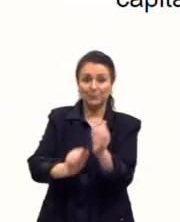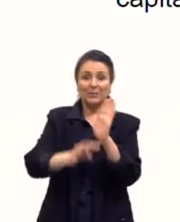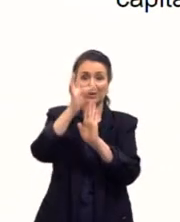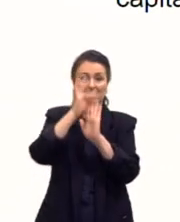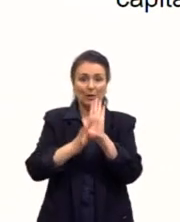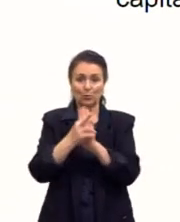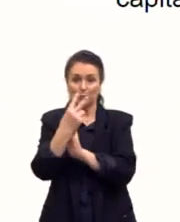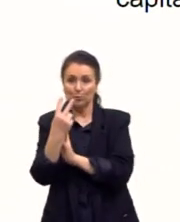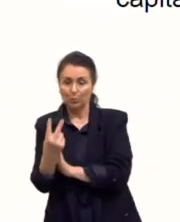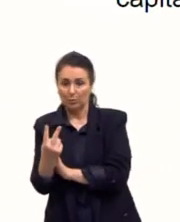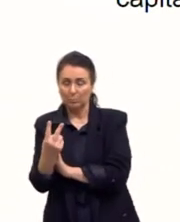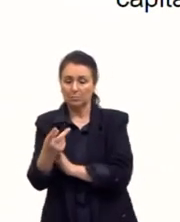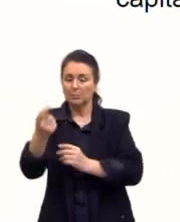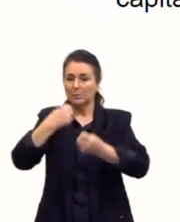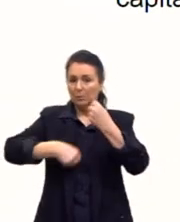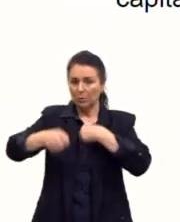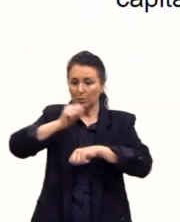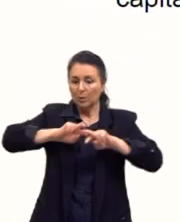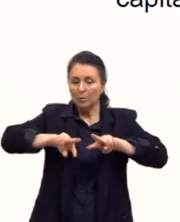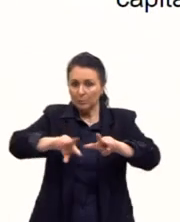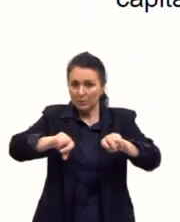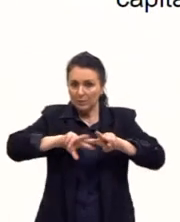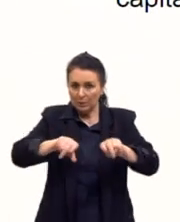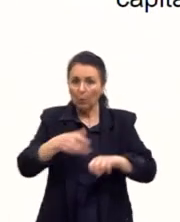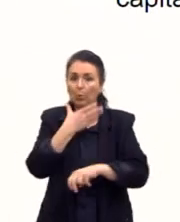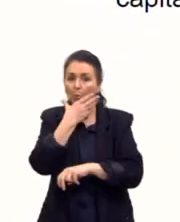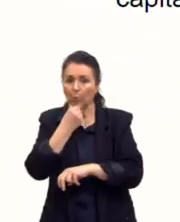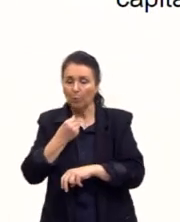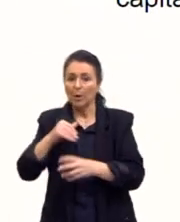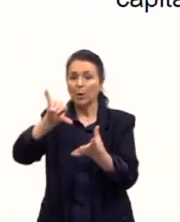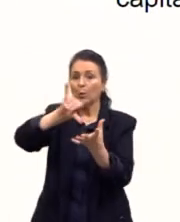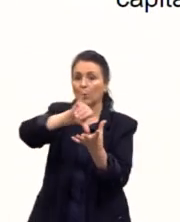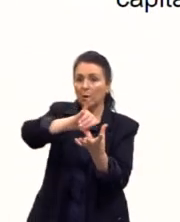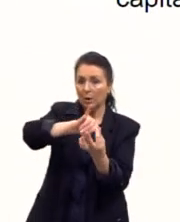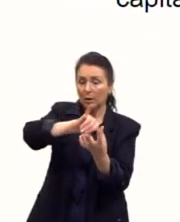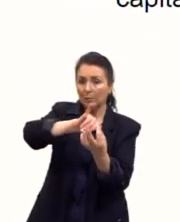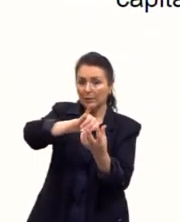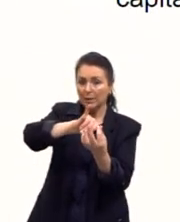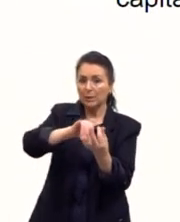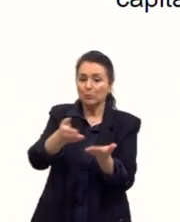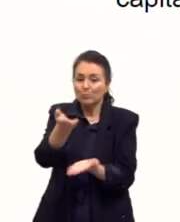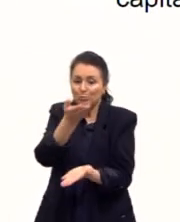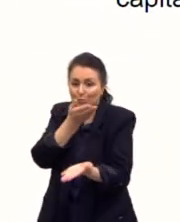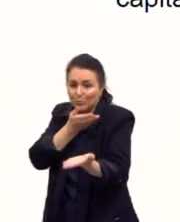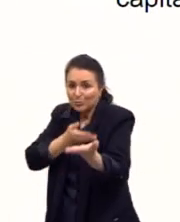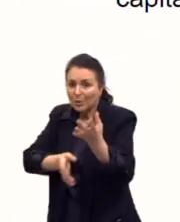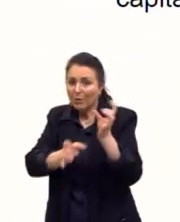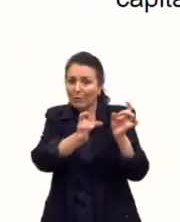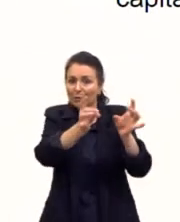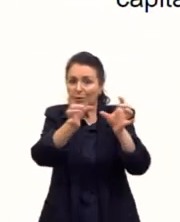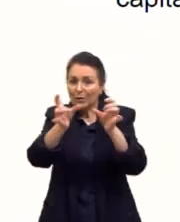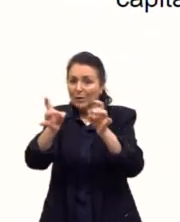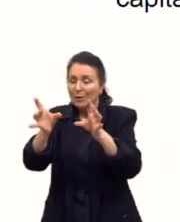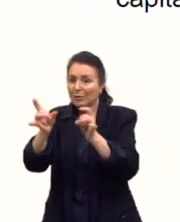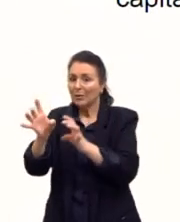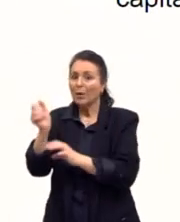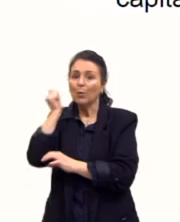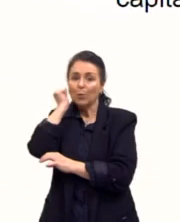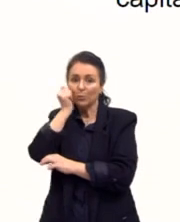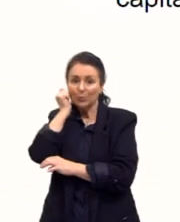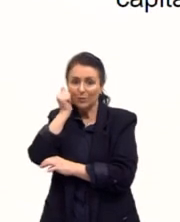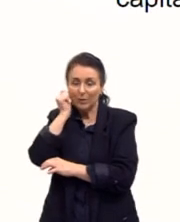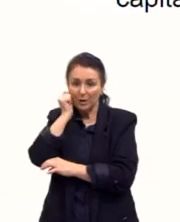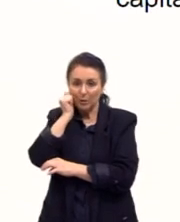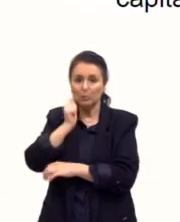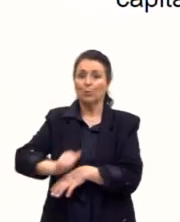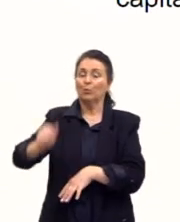Sendo uma economia de exploração do homem, o capitalismo tanto comercializou escravos para o Brasil, o Caribe e o sul